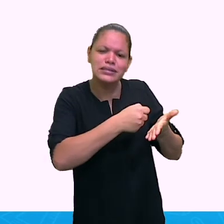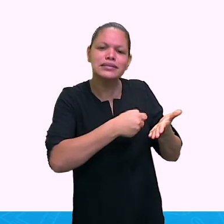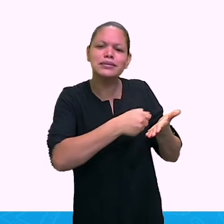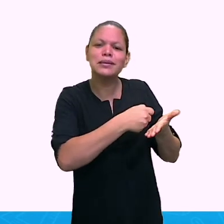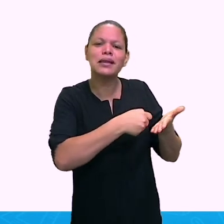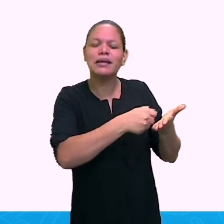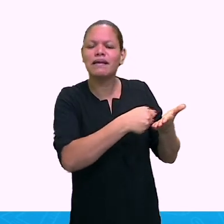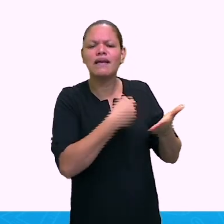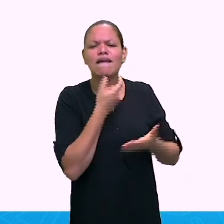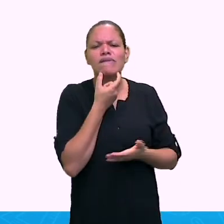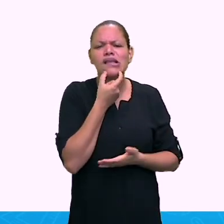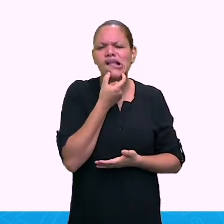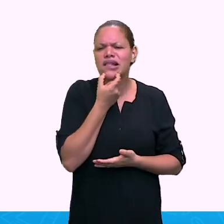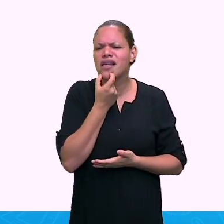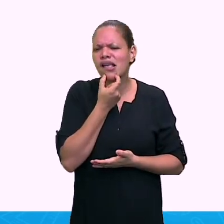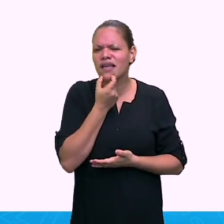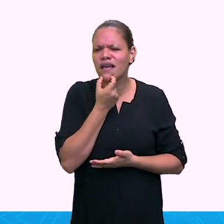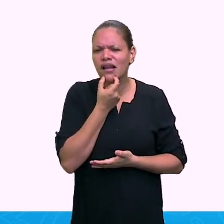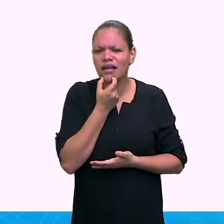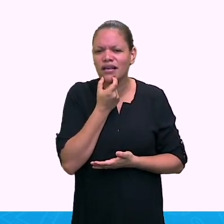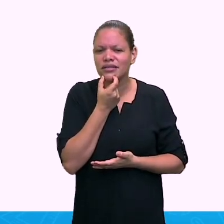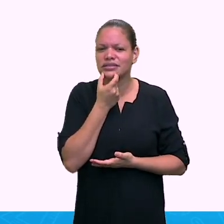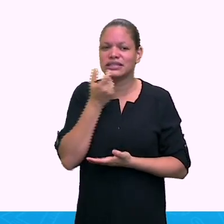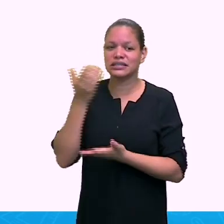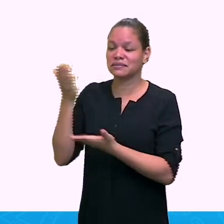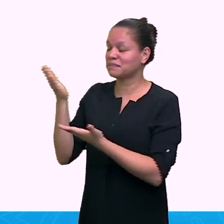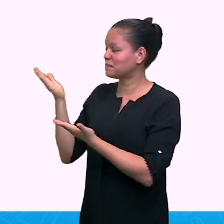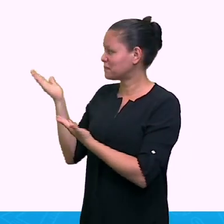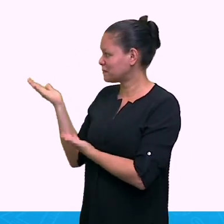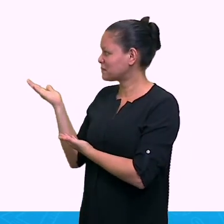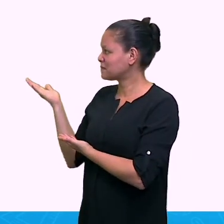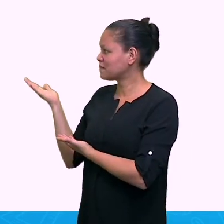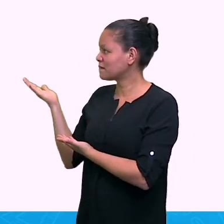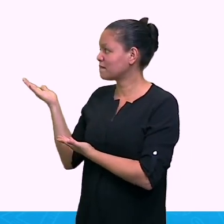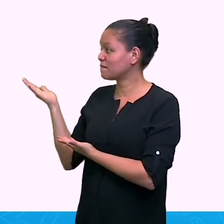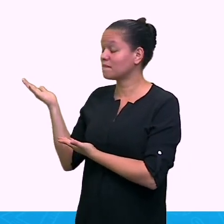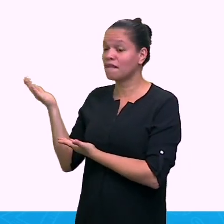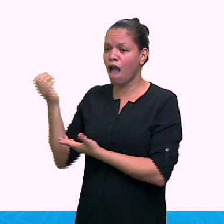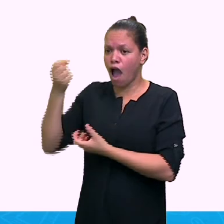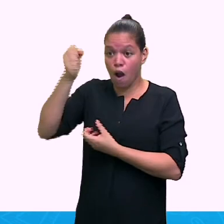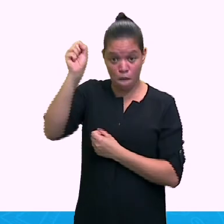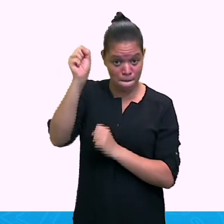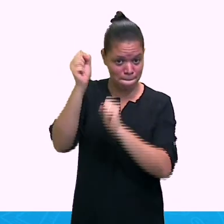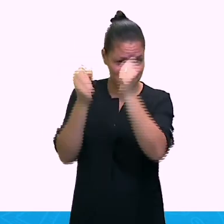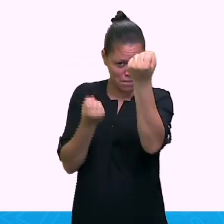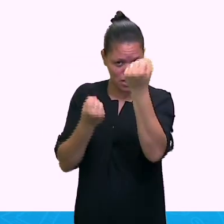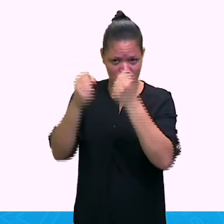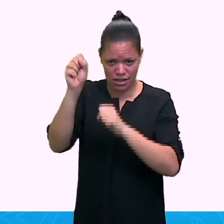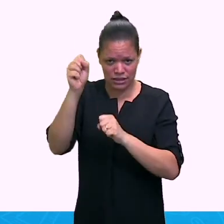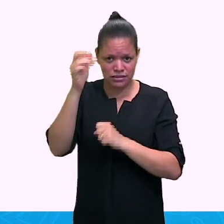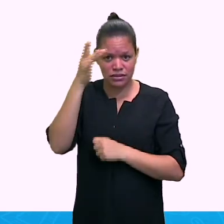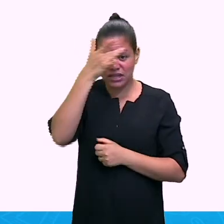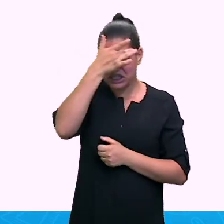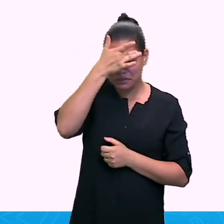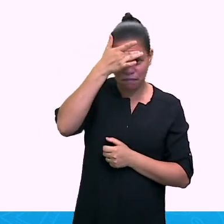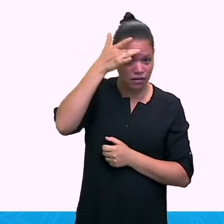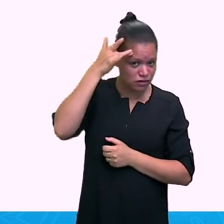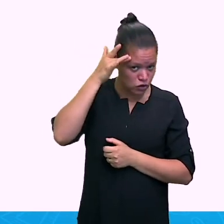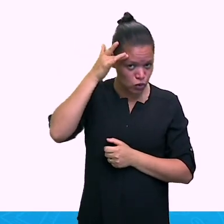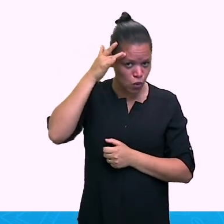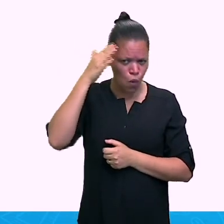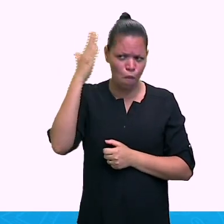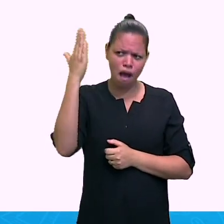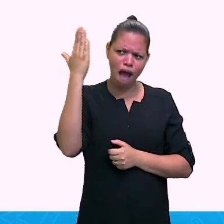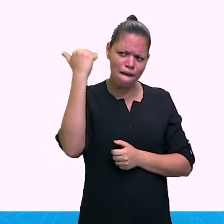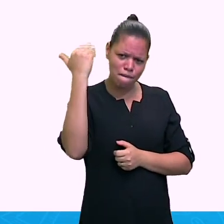Normalmente, as empresas colocam assim, essa coisa mais informal. No caso aqui, todas as minhas